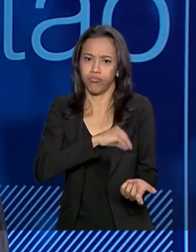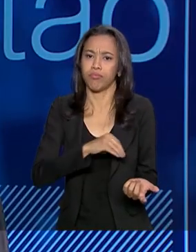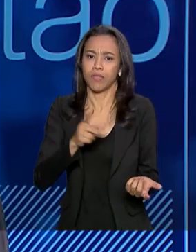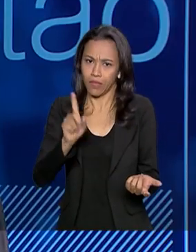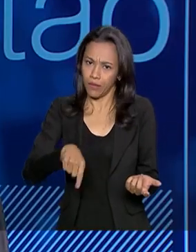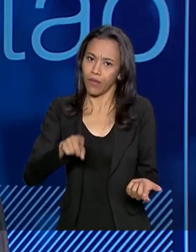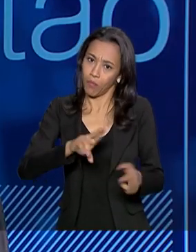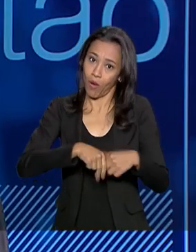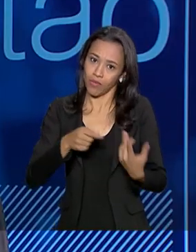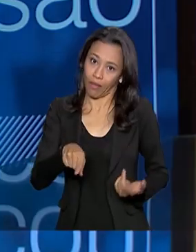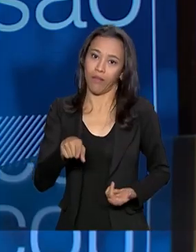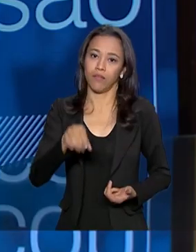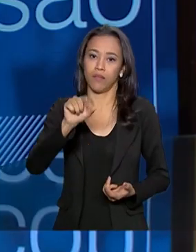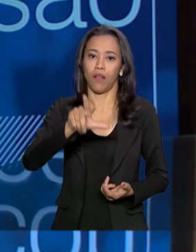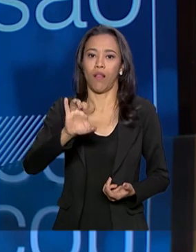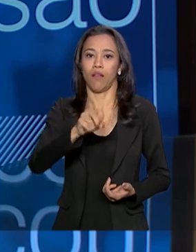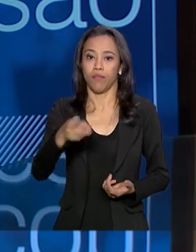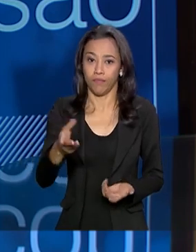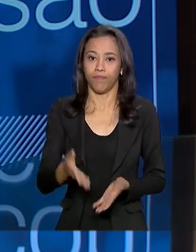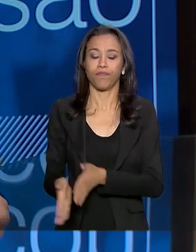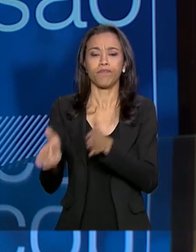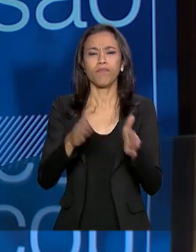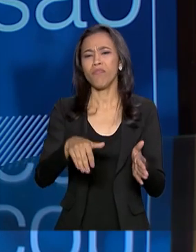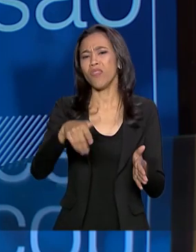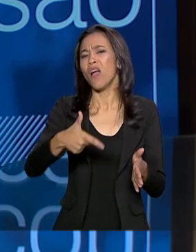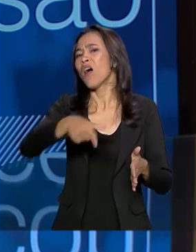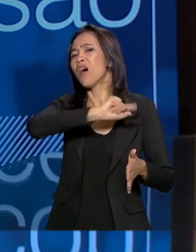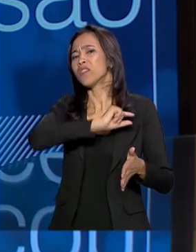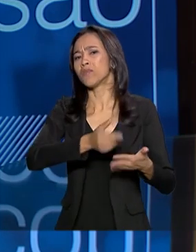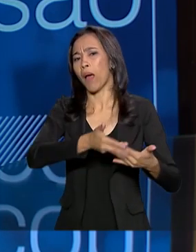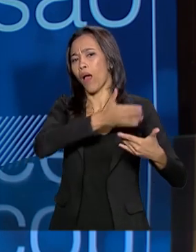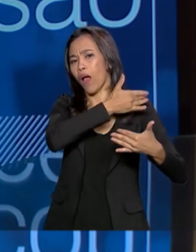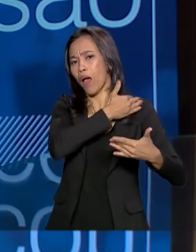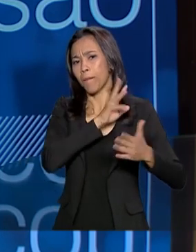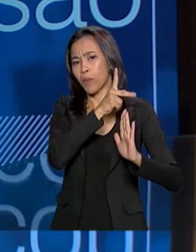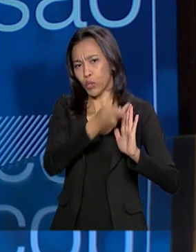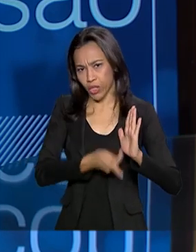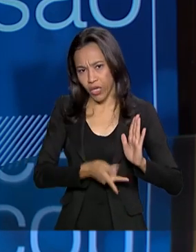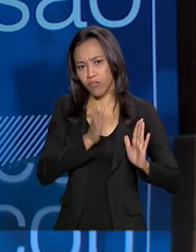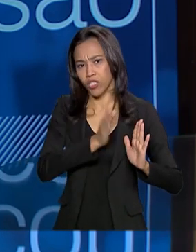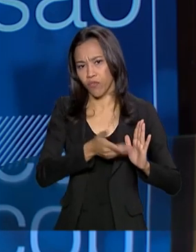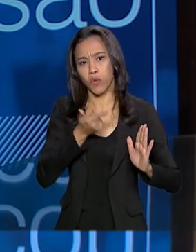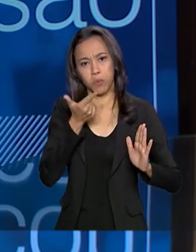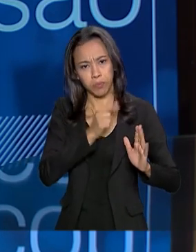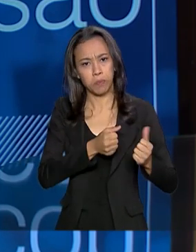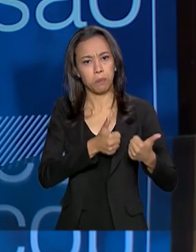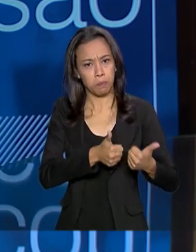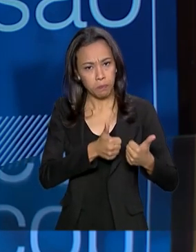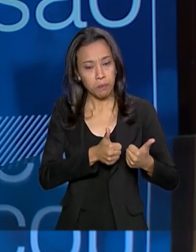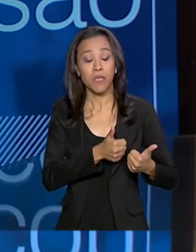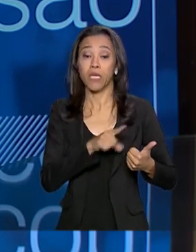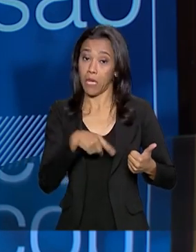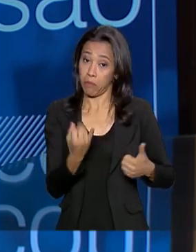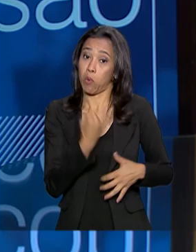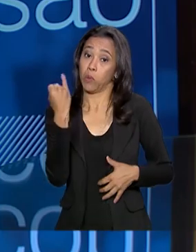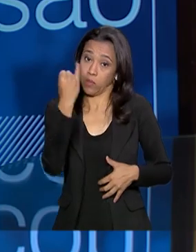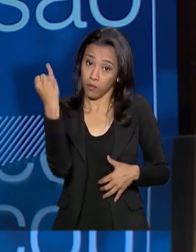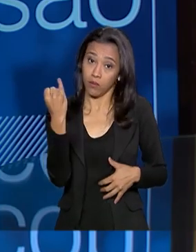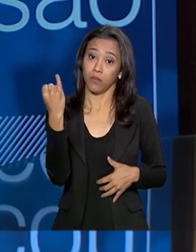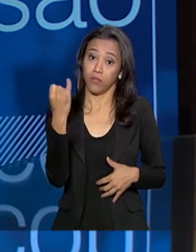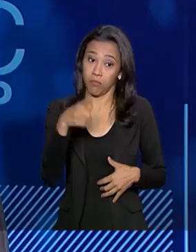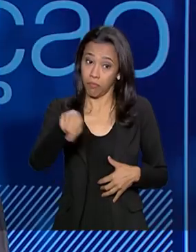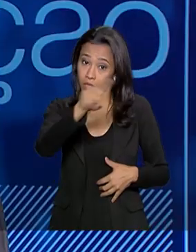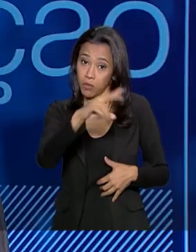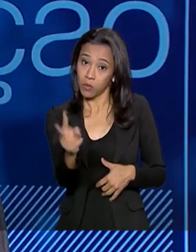magnitude. Antes da gente falar dos outros projetos que foram qualificados na nona reunião do PPI, acho que talvez seja importante até para o próprio